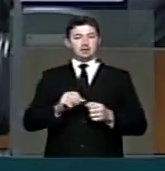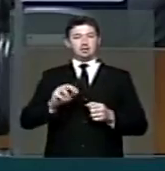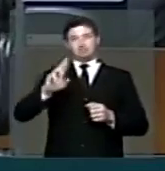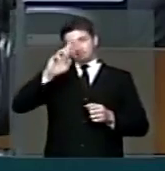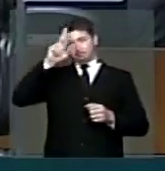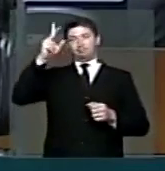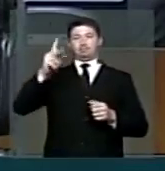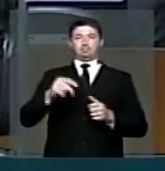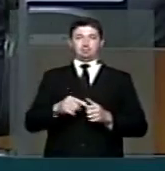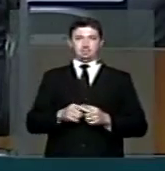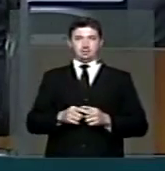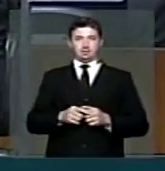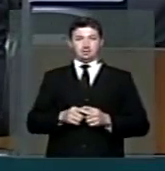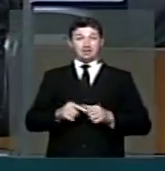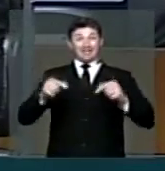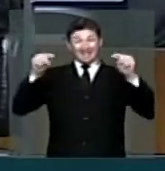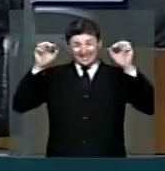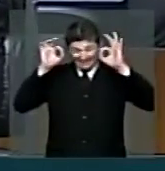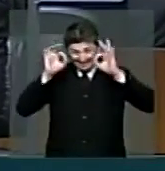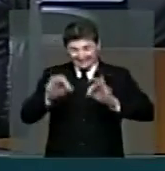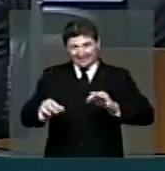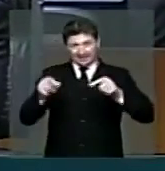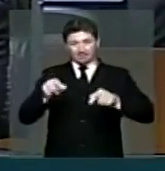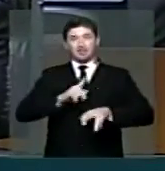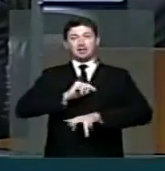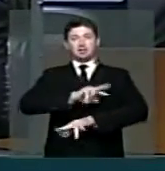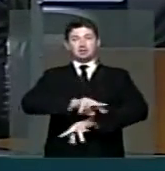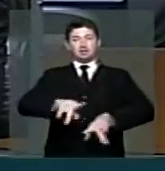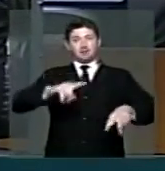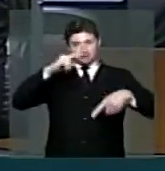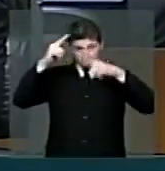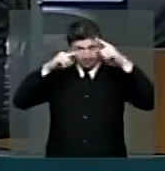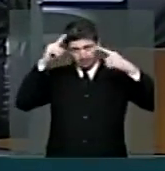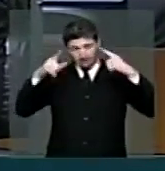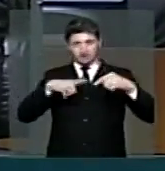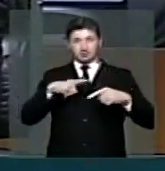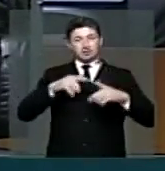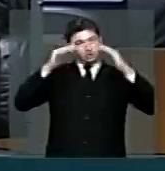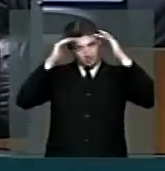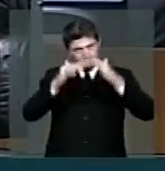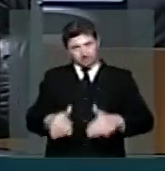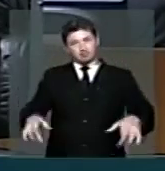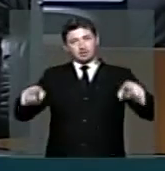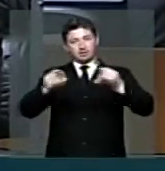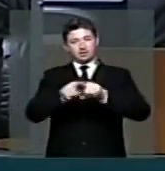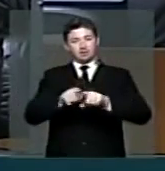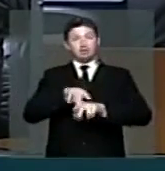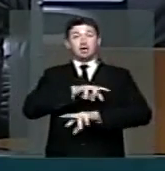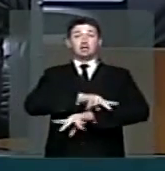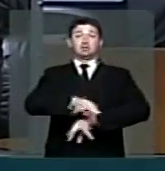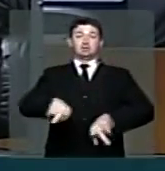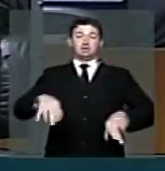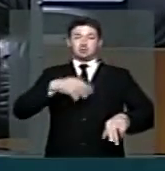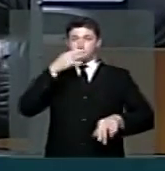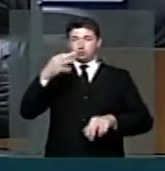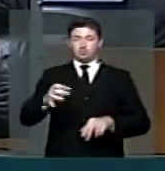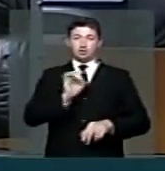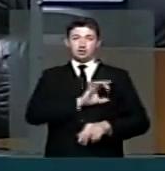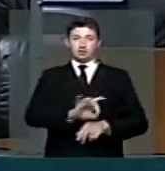tipo de equívoco. Exatamente a pluralidade de ideias e o respeito à diversidade de posicionamentos nesse